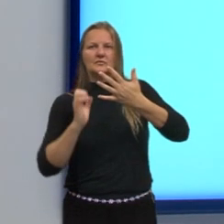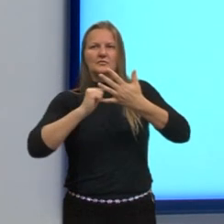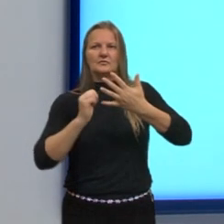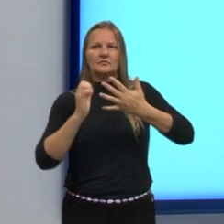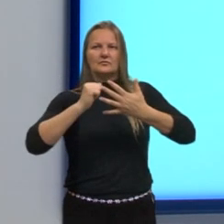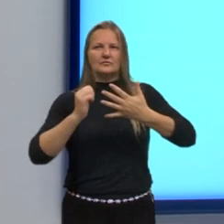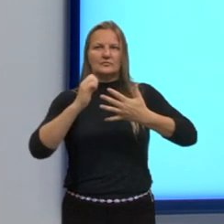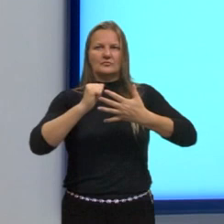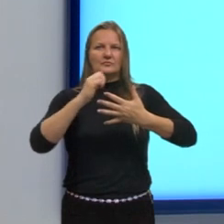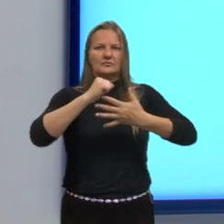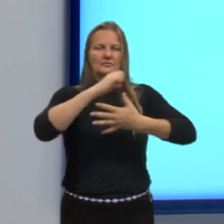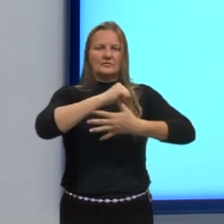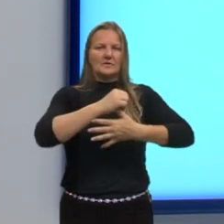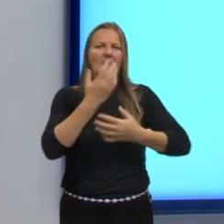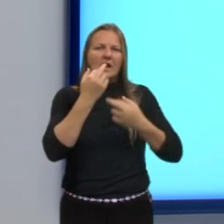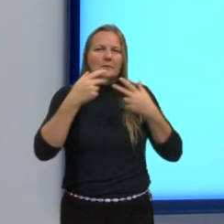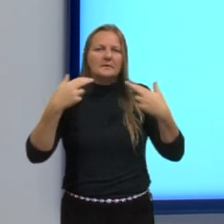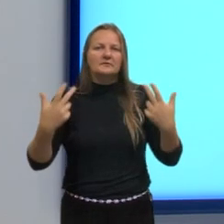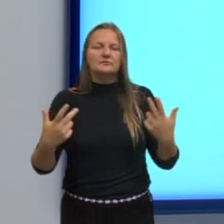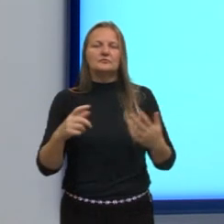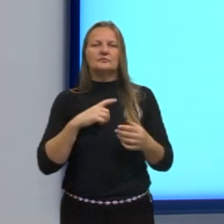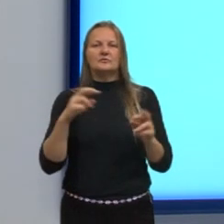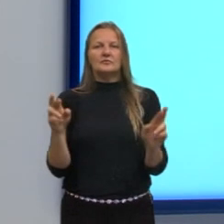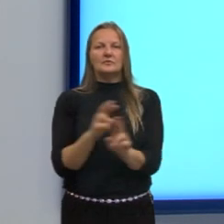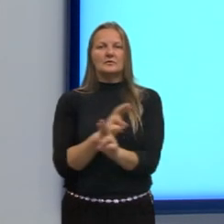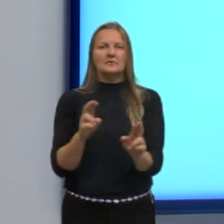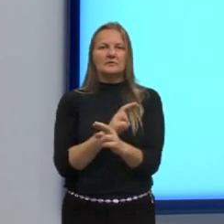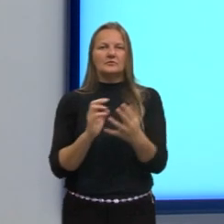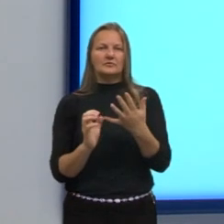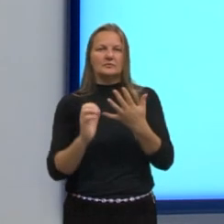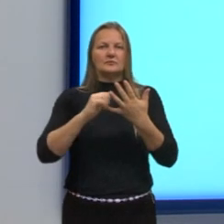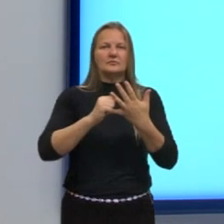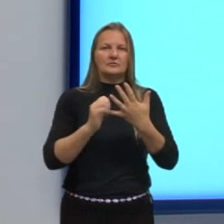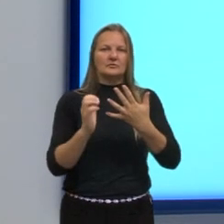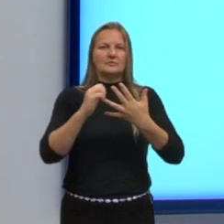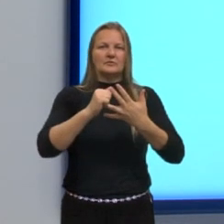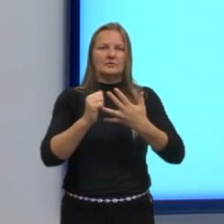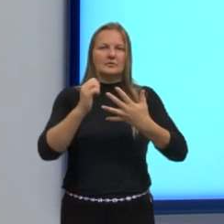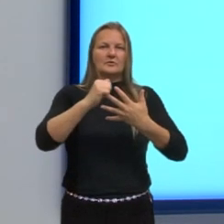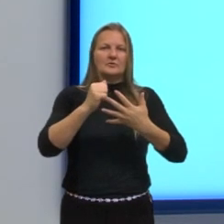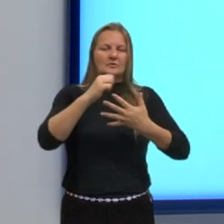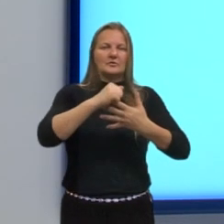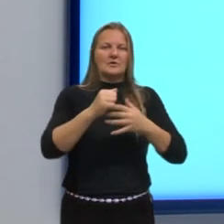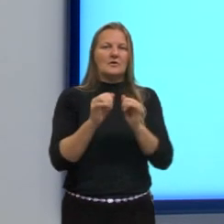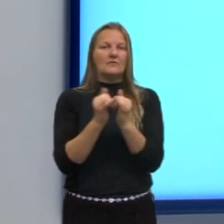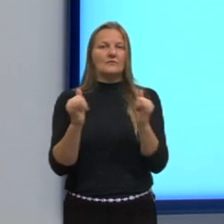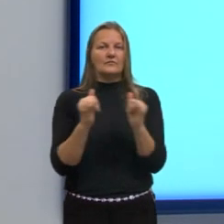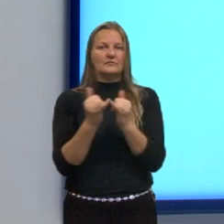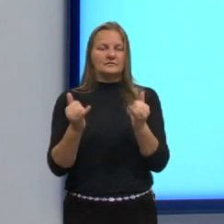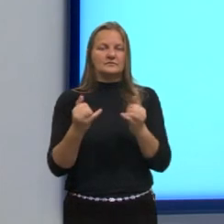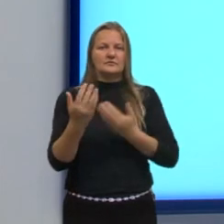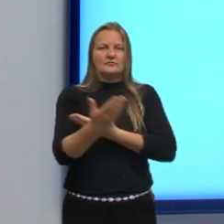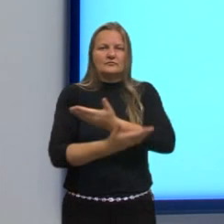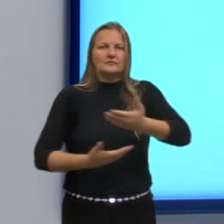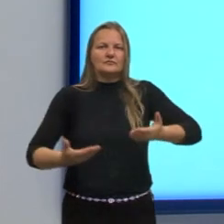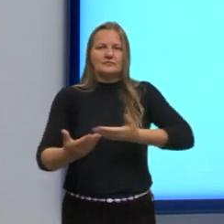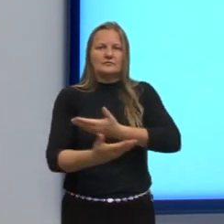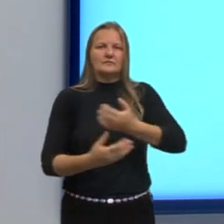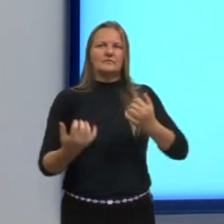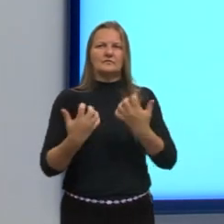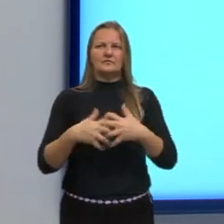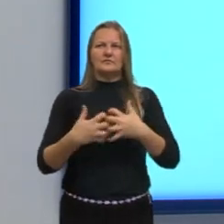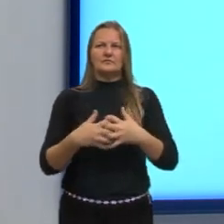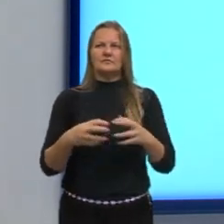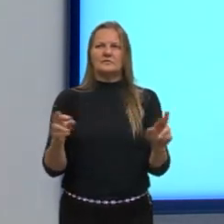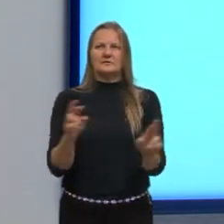alimentares com as suas relações de alimentação e fluxo de energia. O mais que nós temos? As